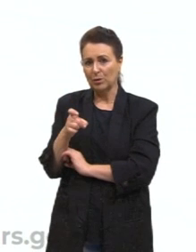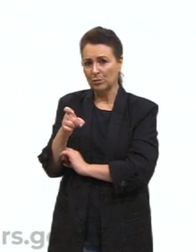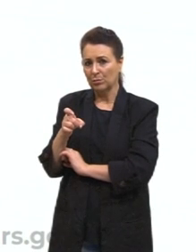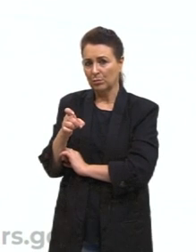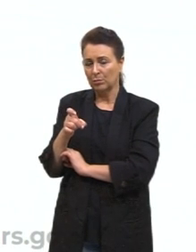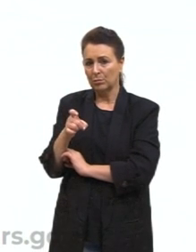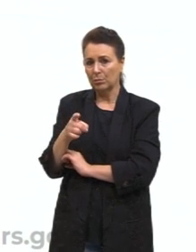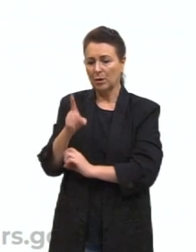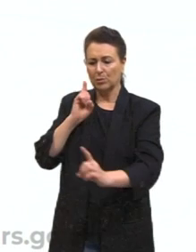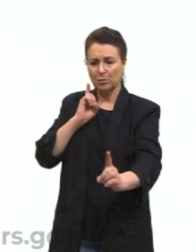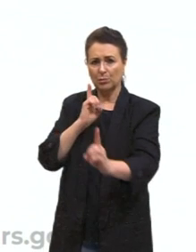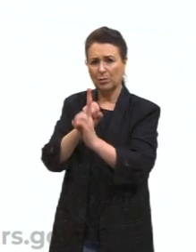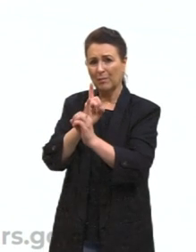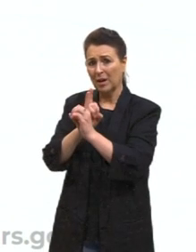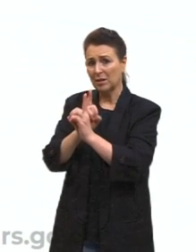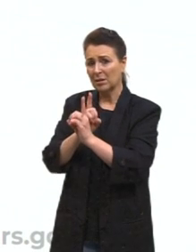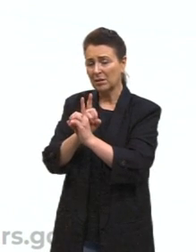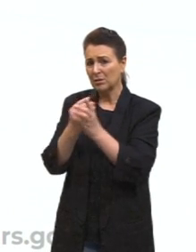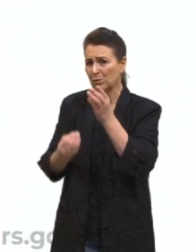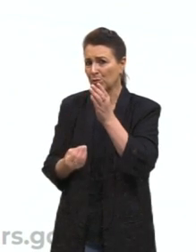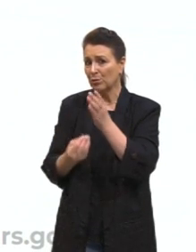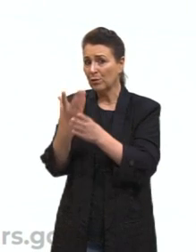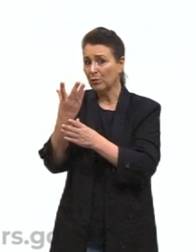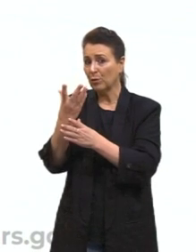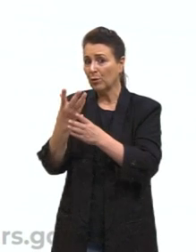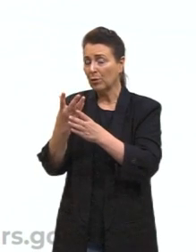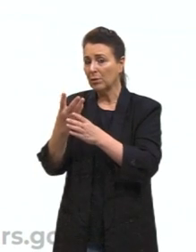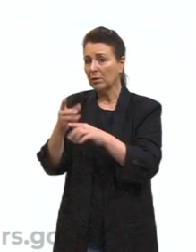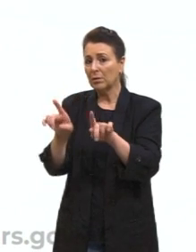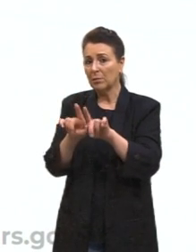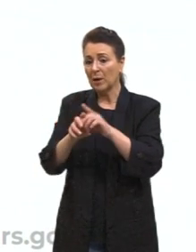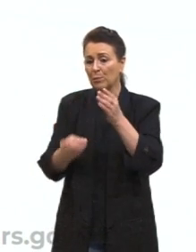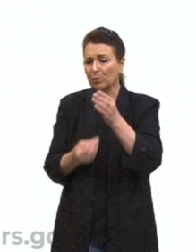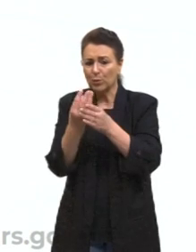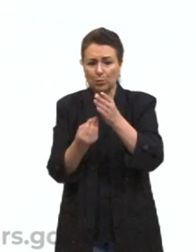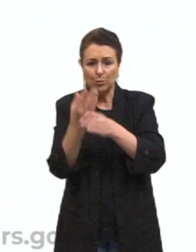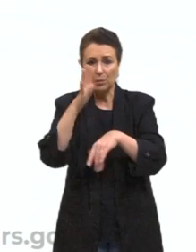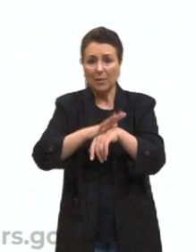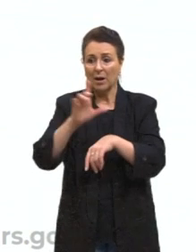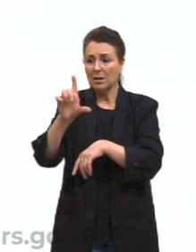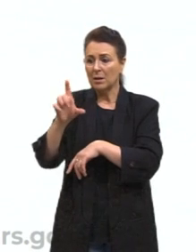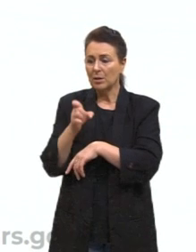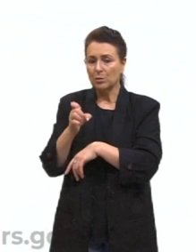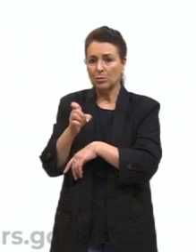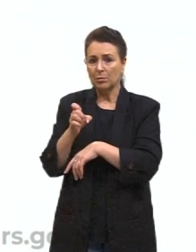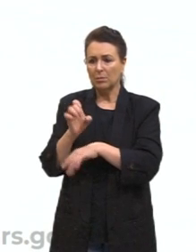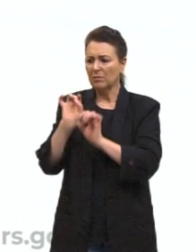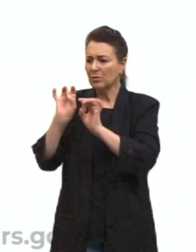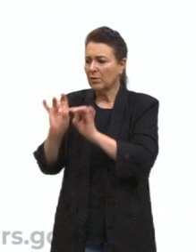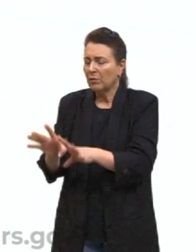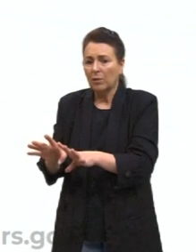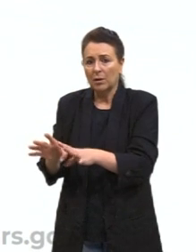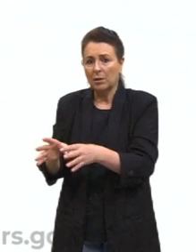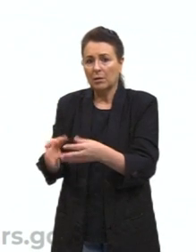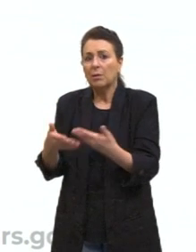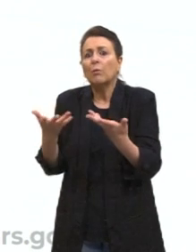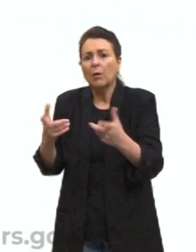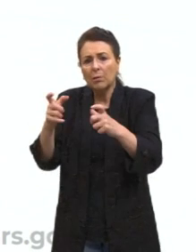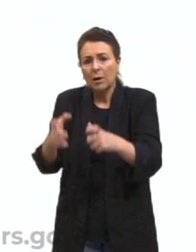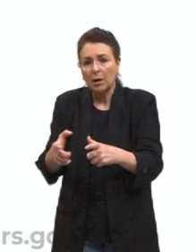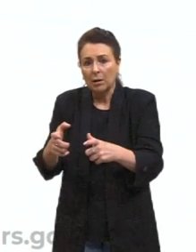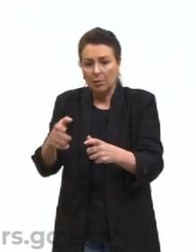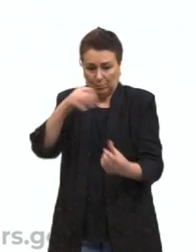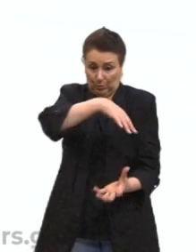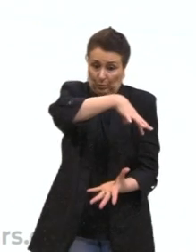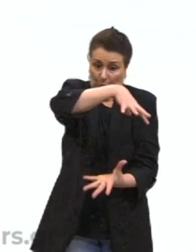também produzem muito lixo. E esse lixo vai para onde? Não tem como jogar fora o lixo se nós estamos no planeta. Como jogar